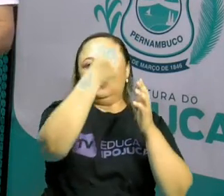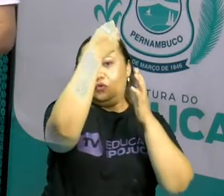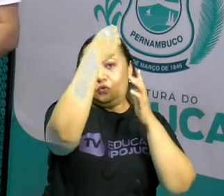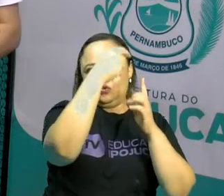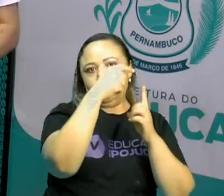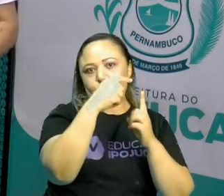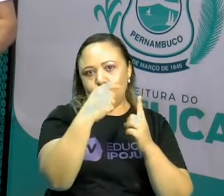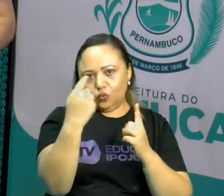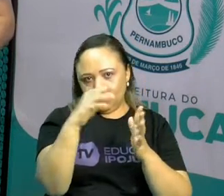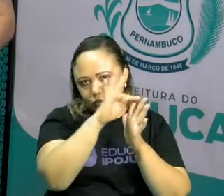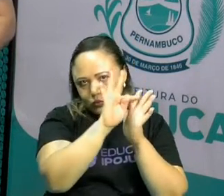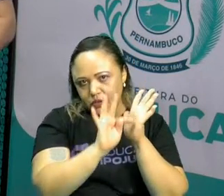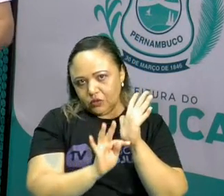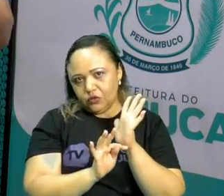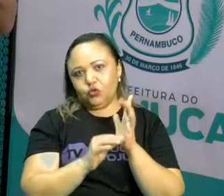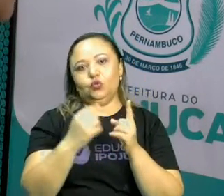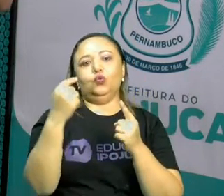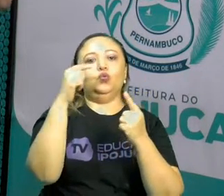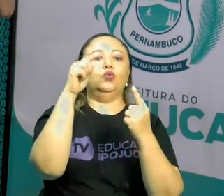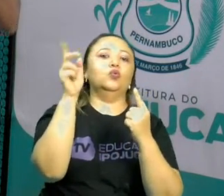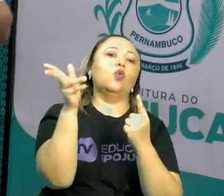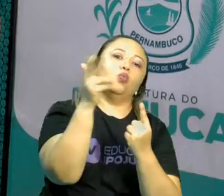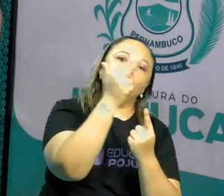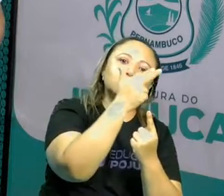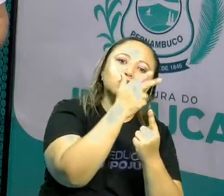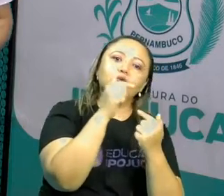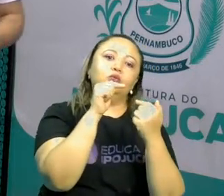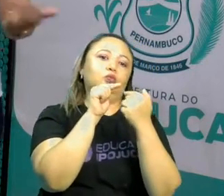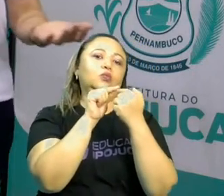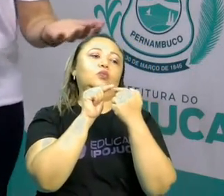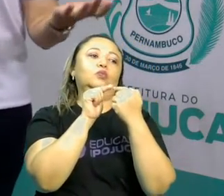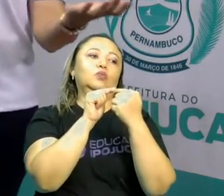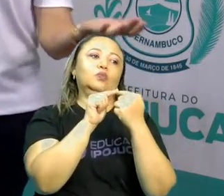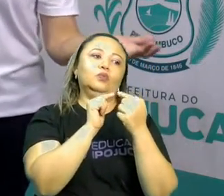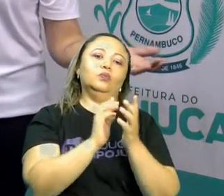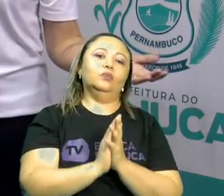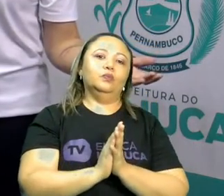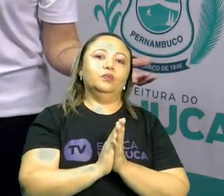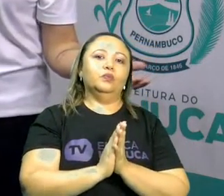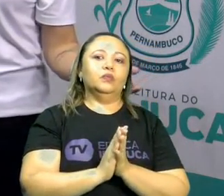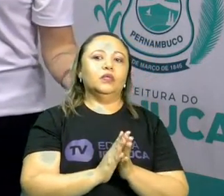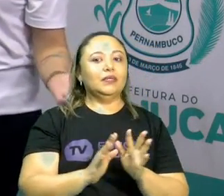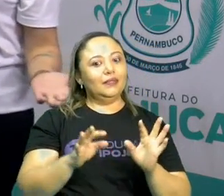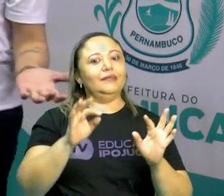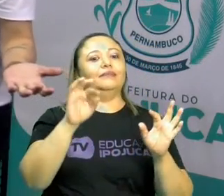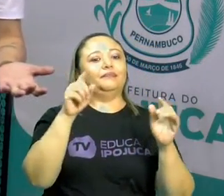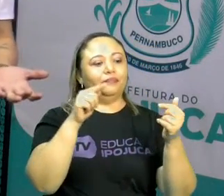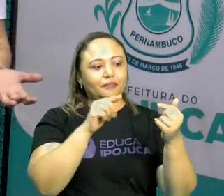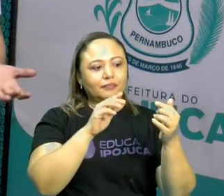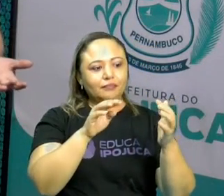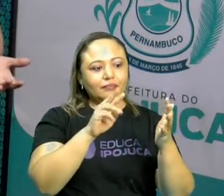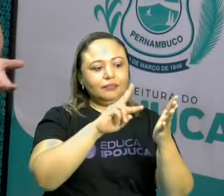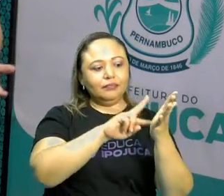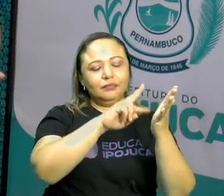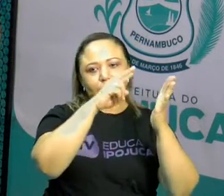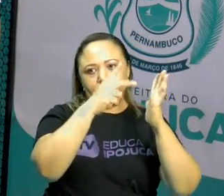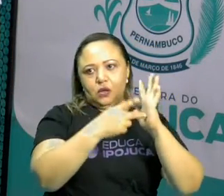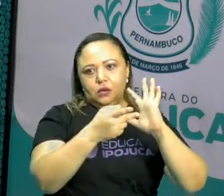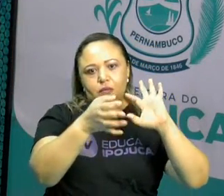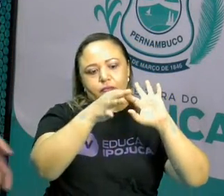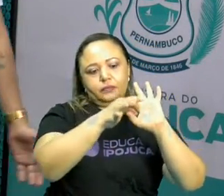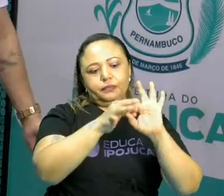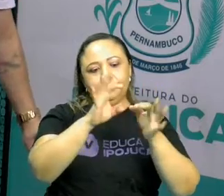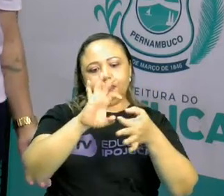no texto verbal, no texto escrito. Isso é intertextualidade entre a imagem